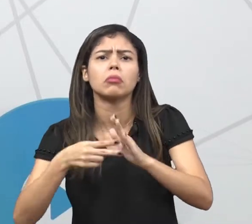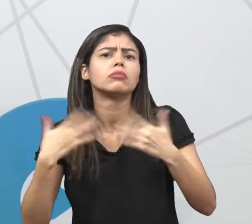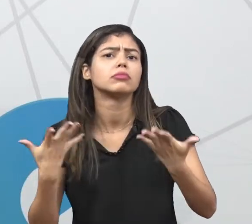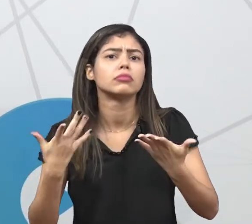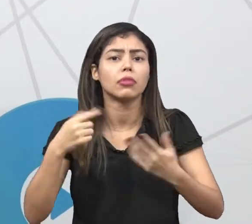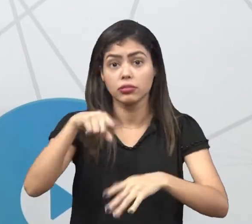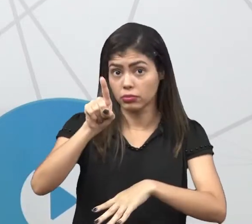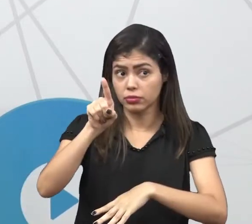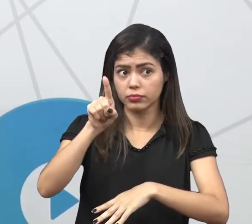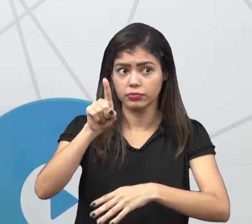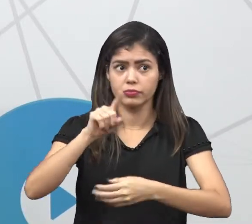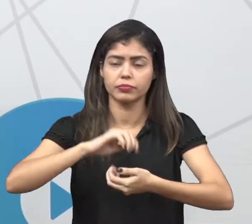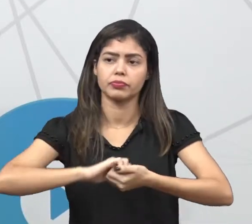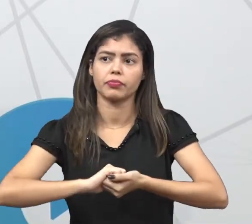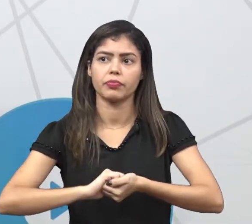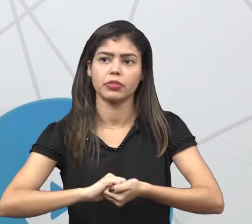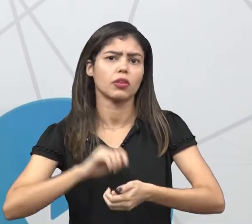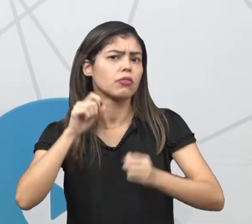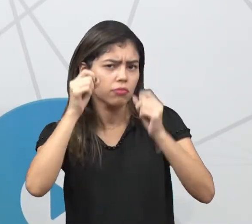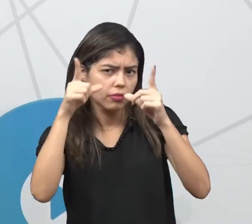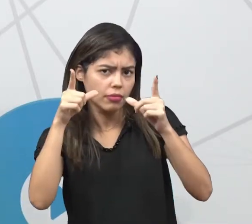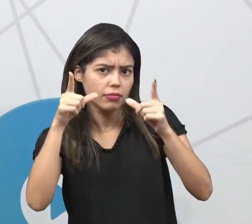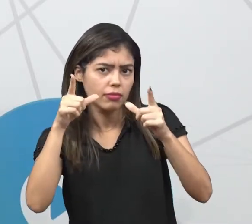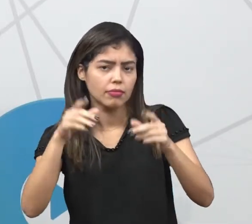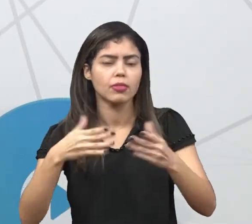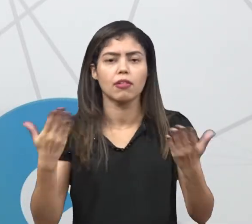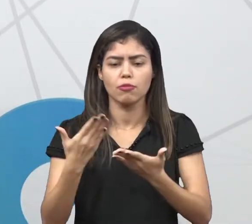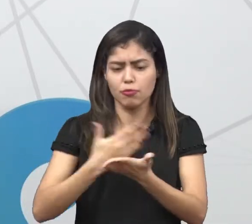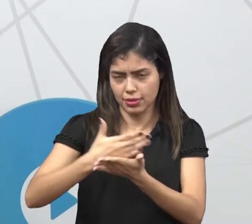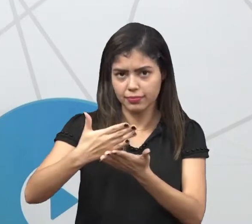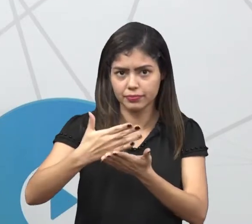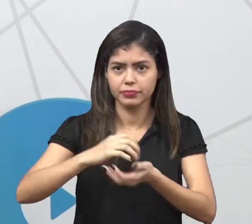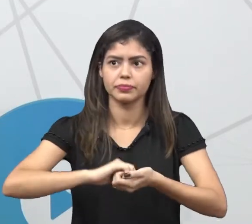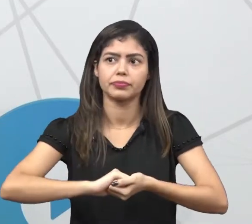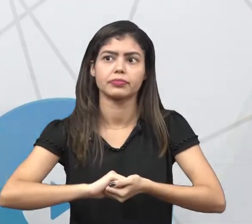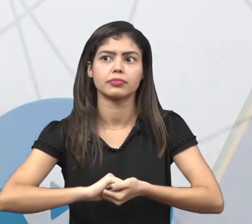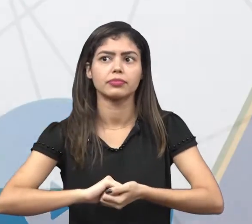veremos na aula de hoje, portanto, fique ligado. Vamos começar?